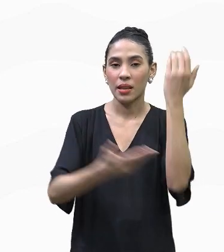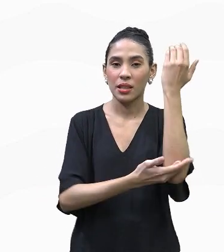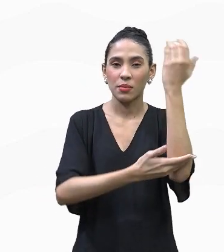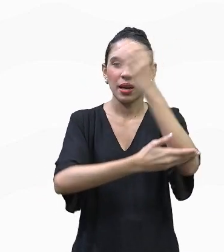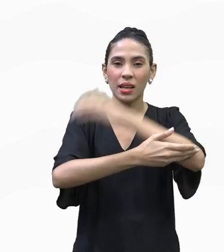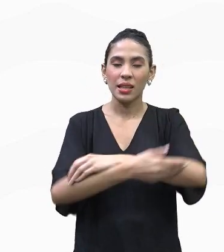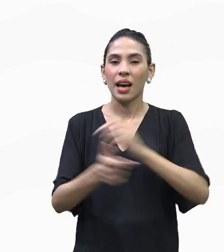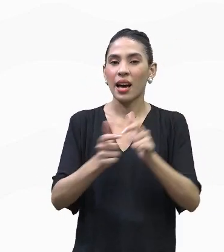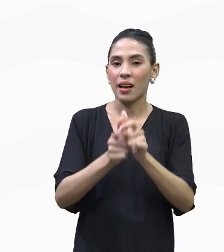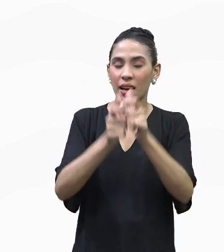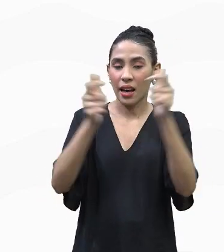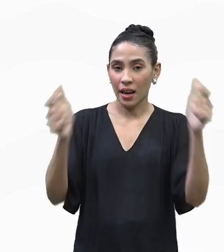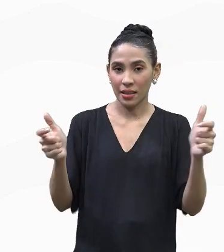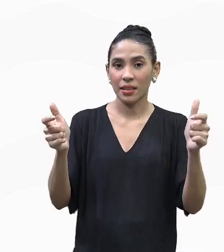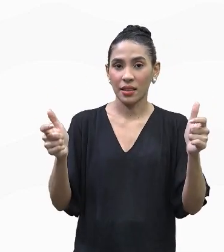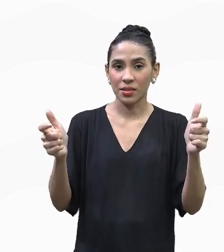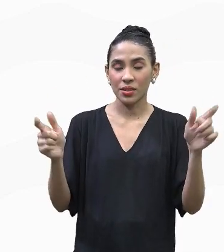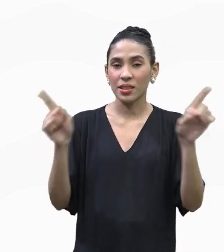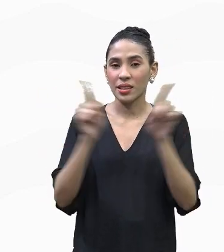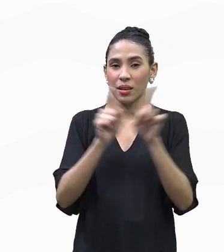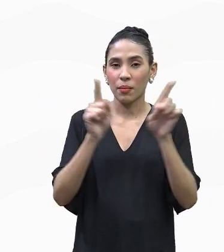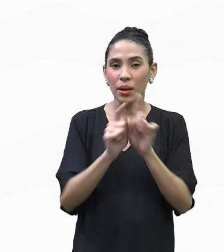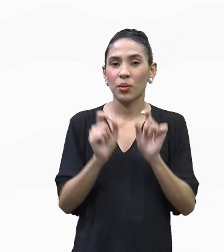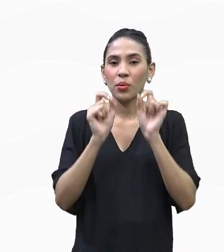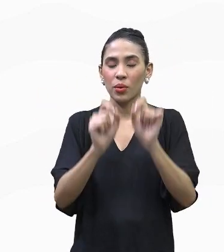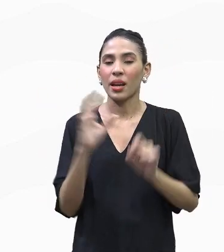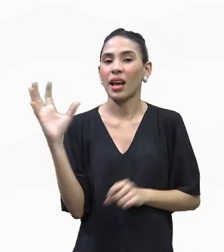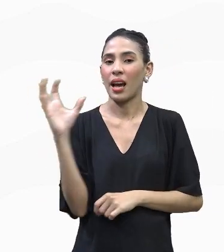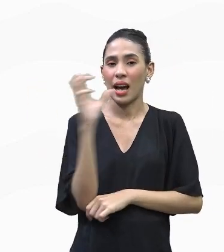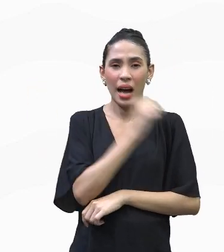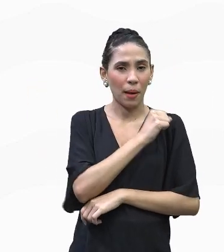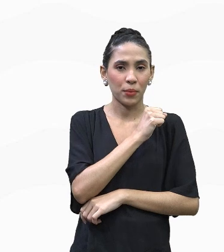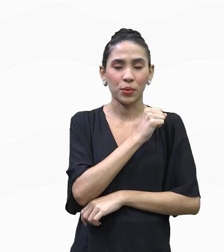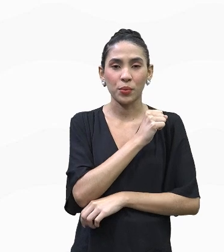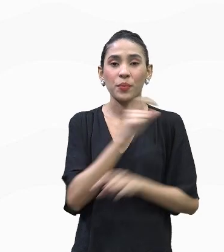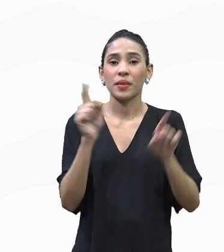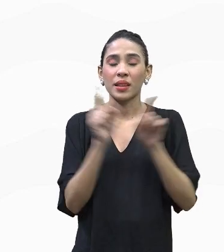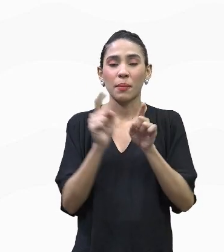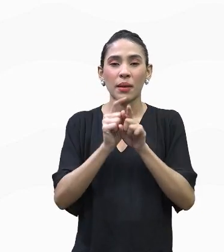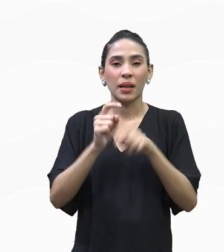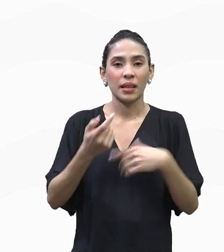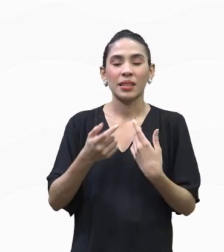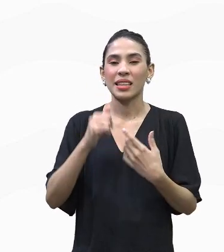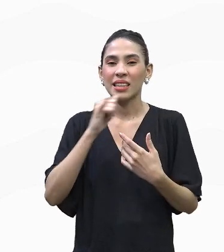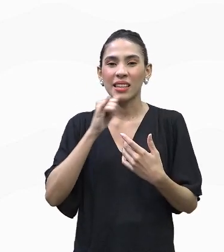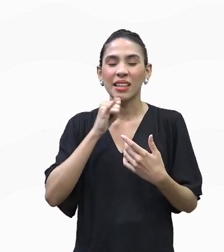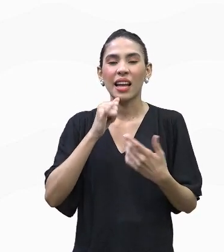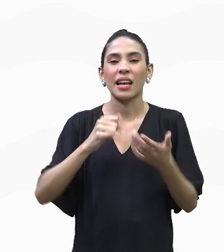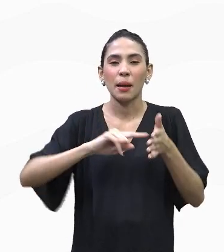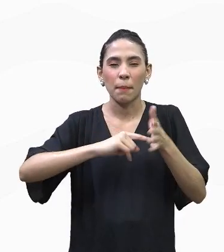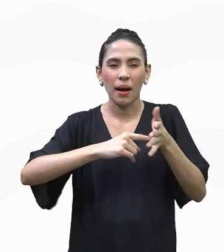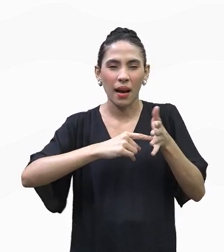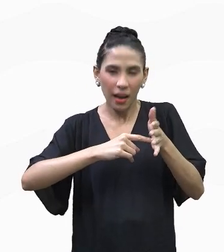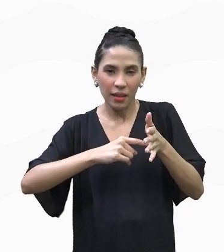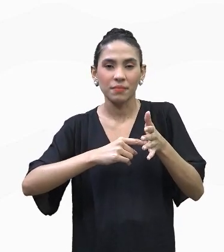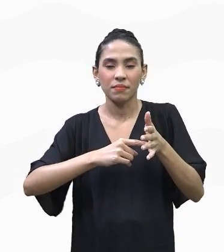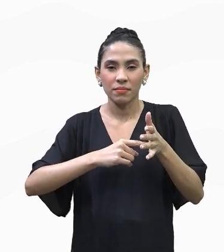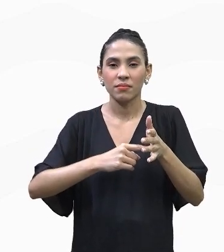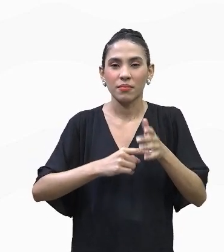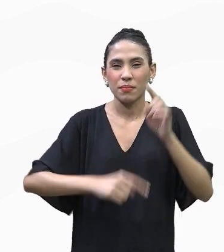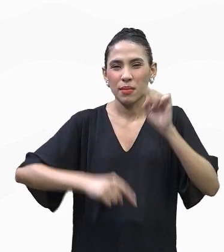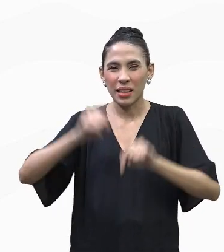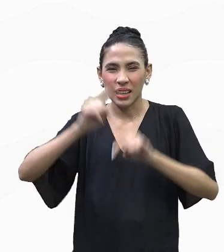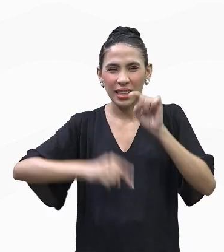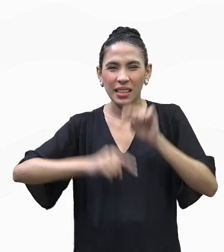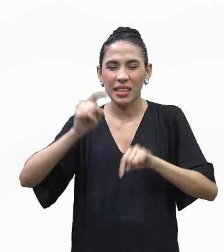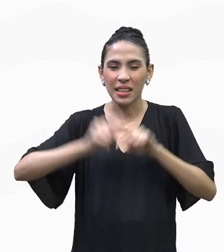grandes áreas de forma muito rápida, vão colocar máquinas em campo para poder desmatar essa